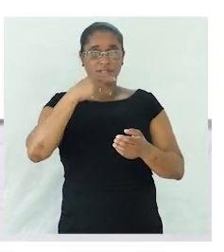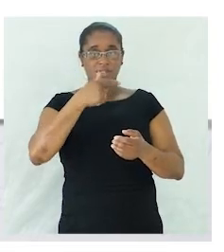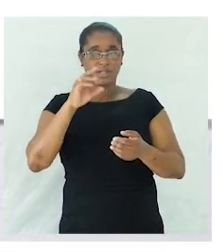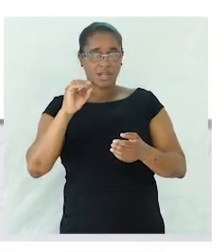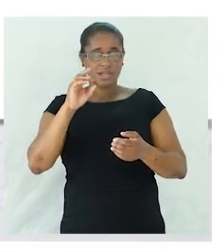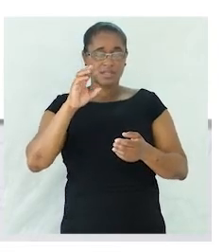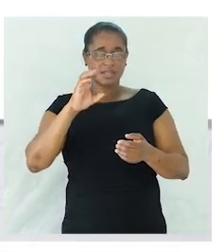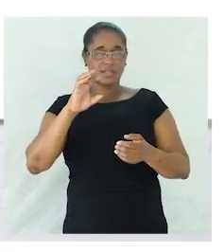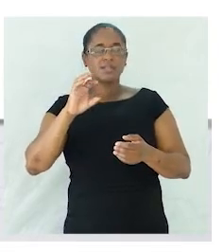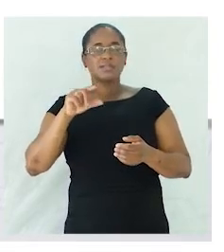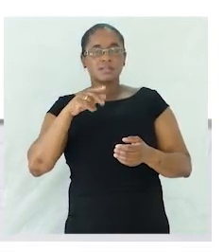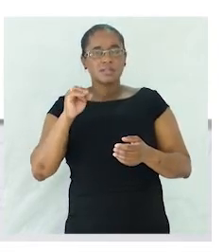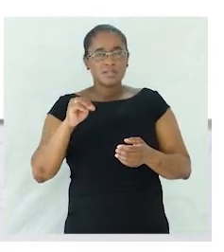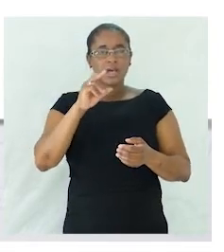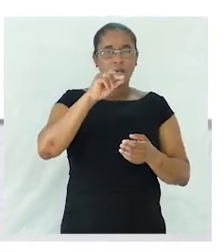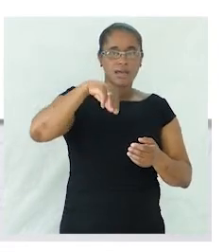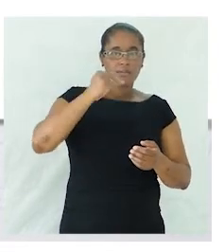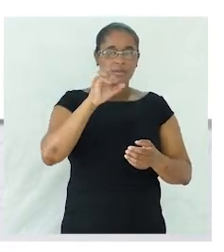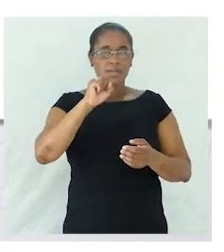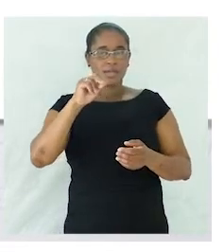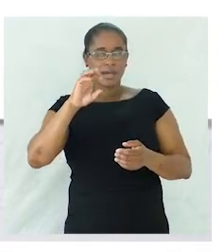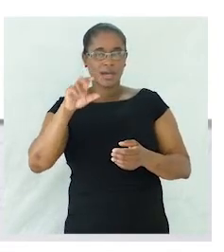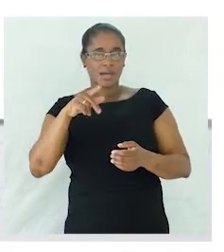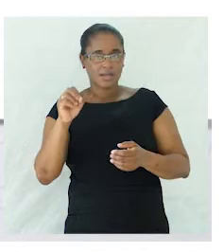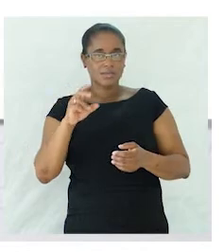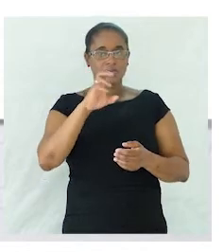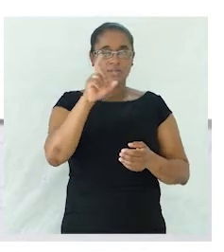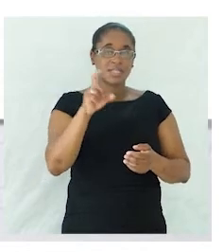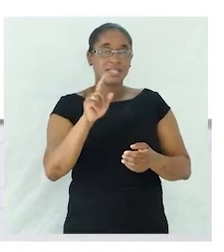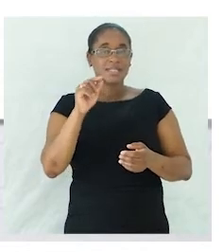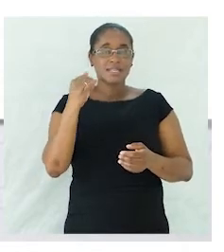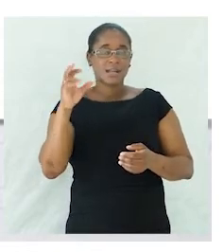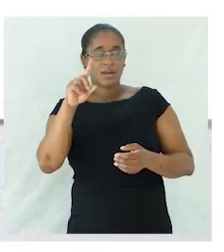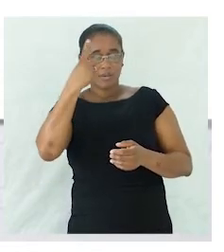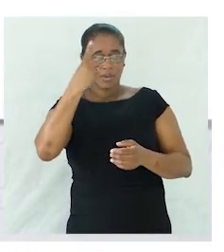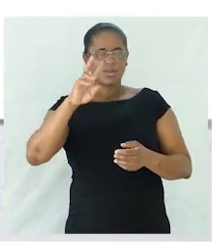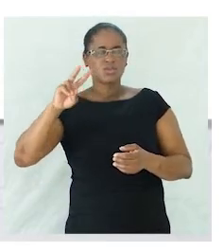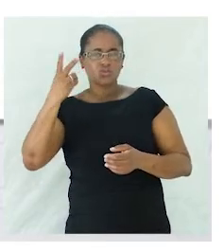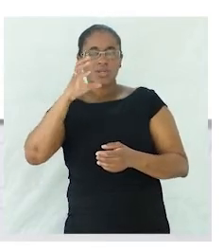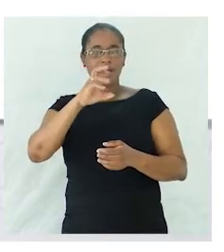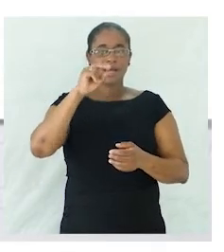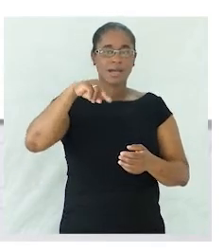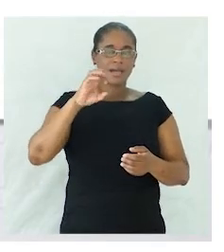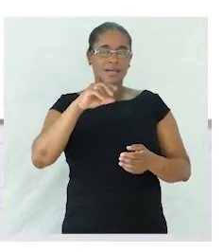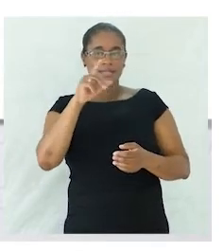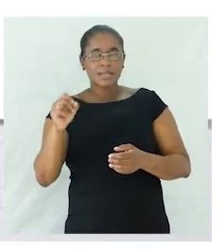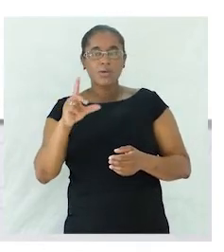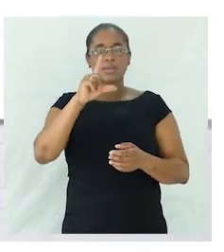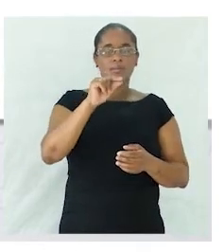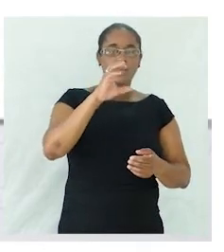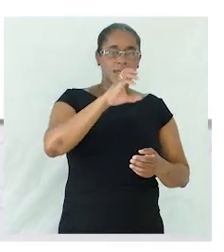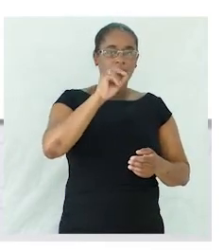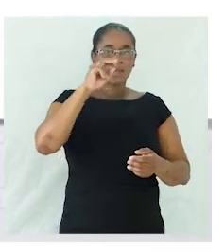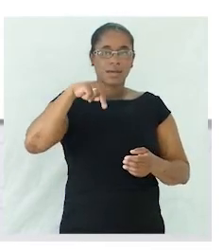escolão buzeirão na primeira alínea na segunda canção e cansaço qual será a alínea que não